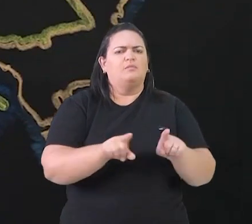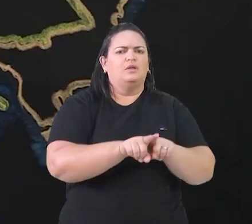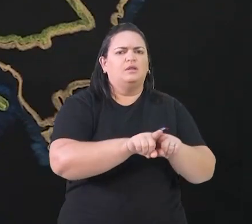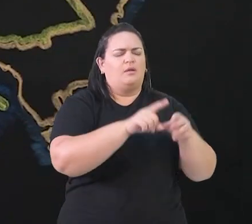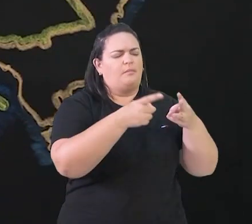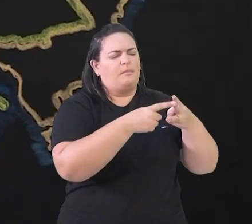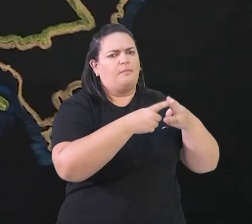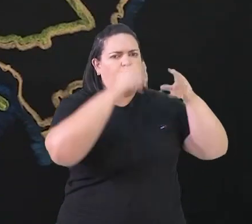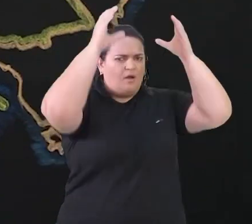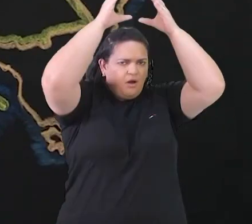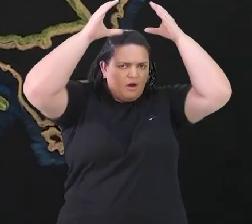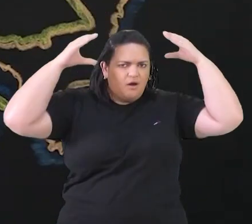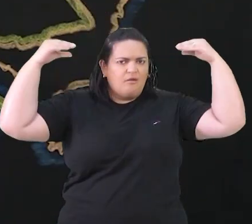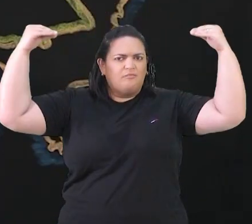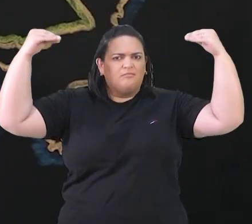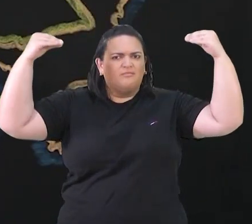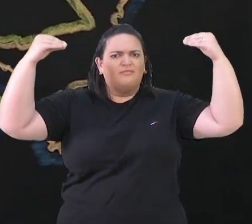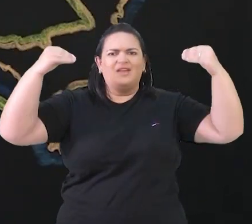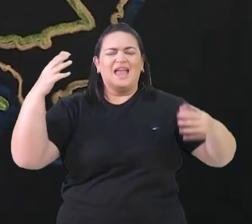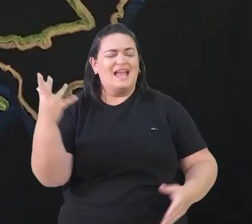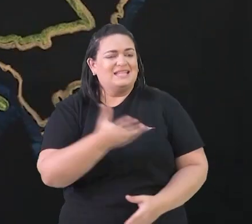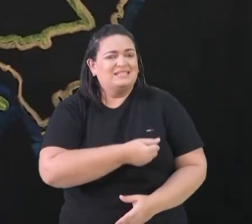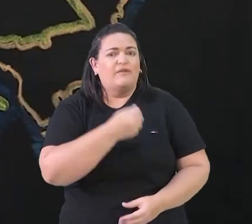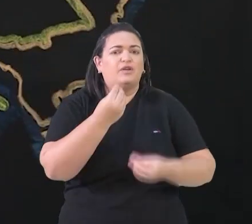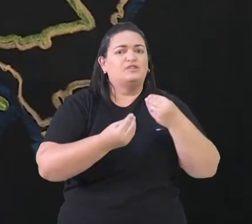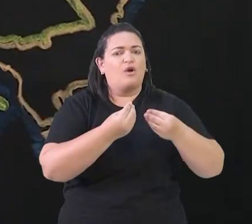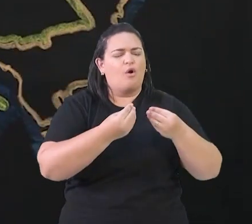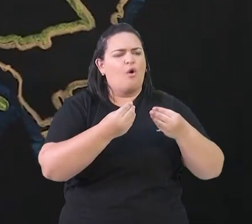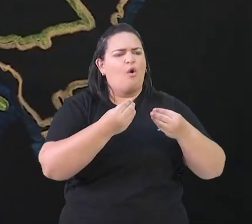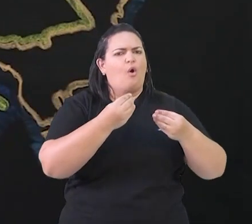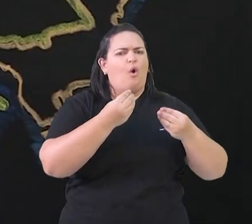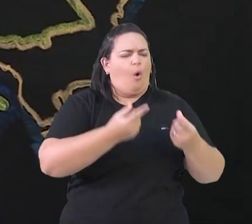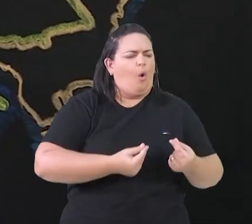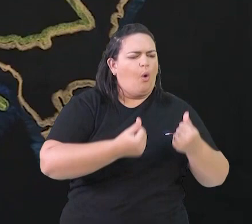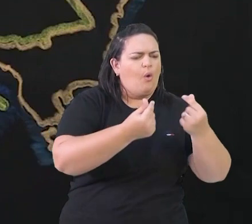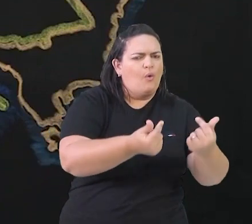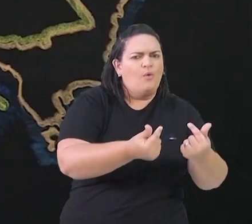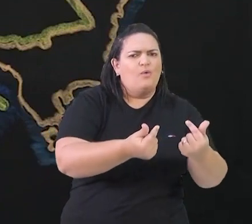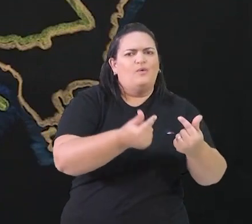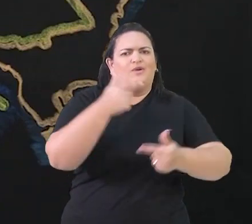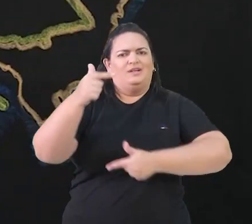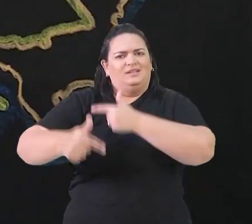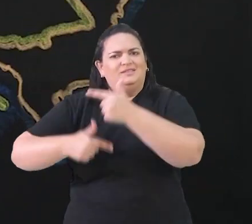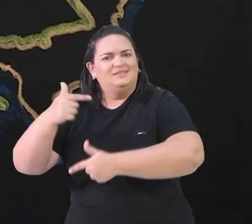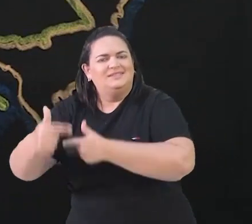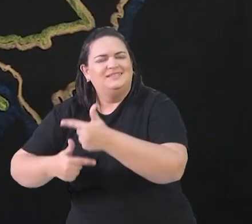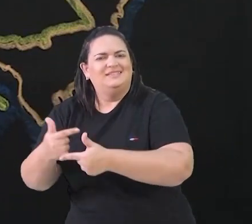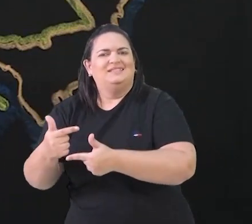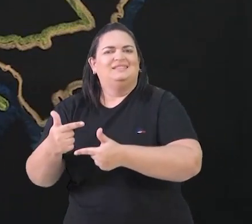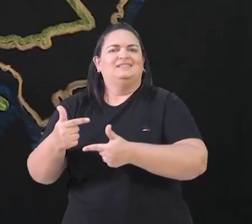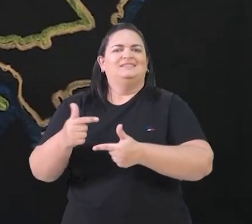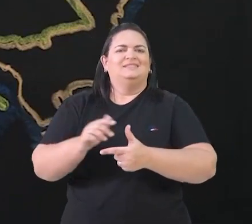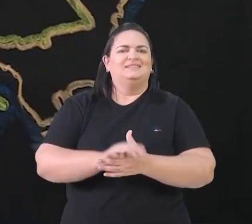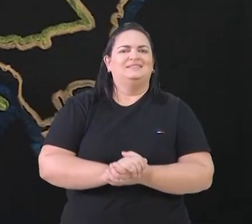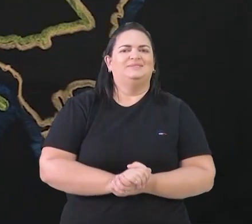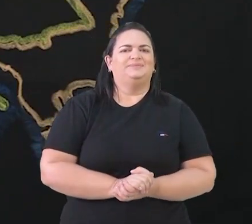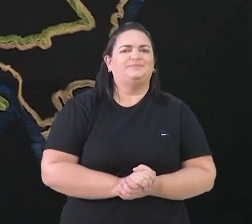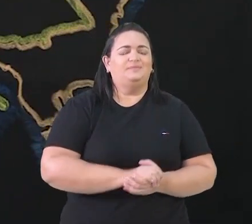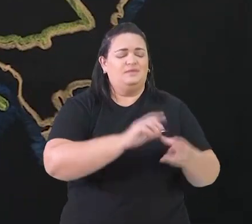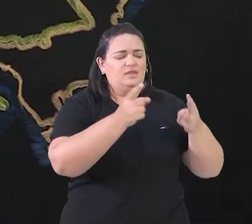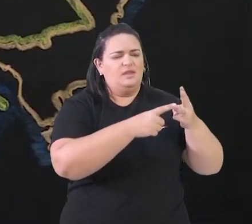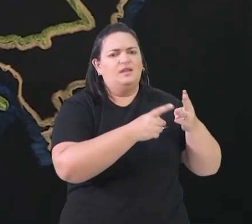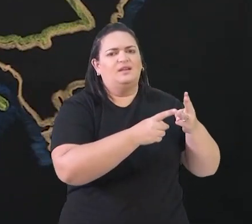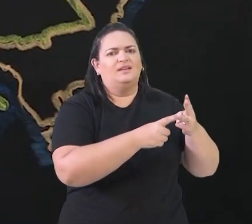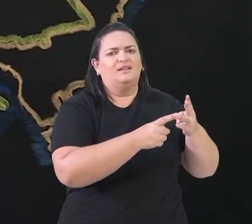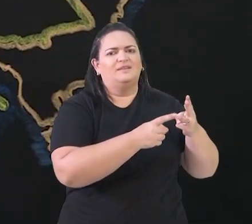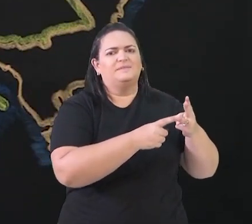Calvinista, que já não falava mais de uma salvação pela fé, mas acreditava que o sinal da salvação estava relacionado ao dinheiro ou ao